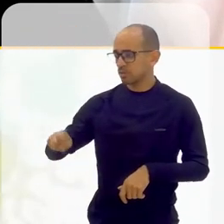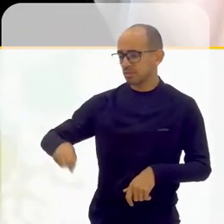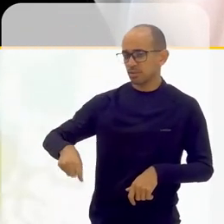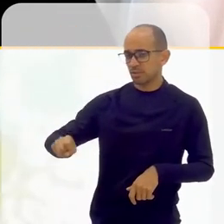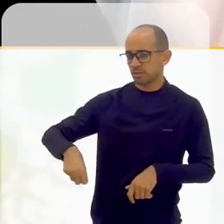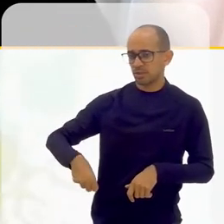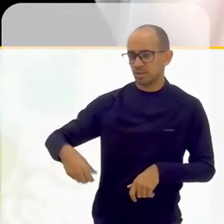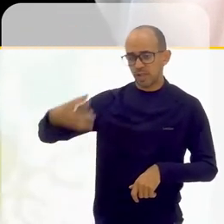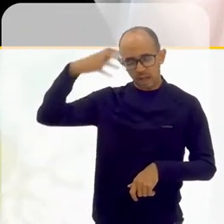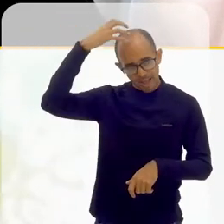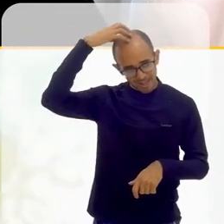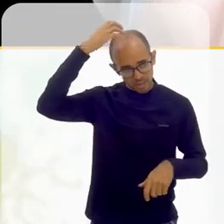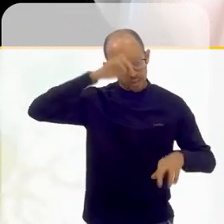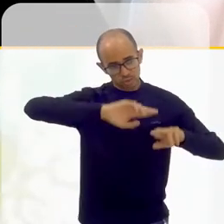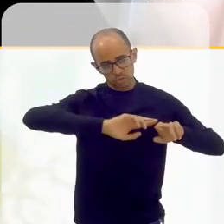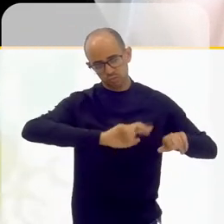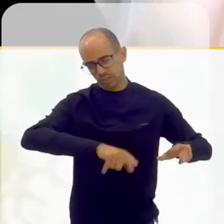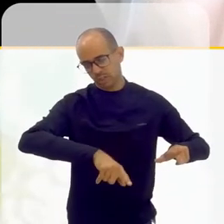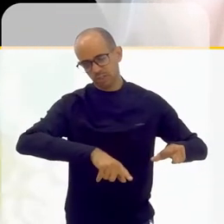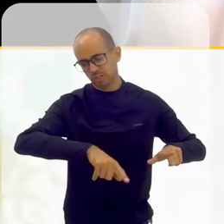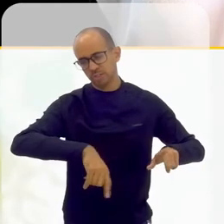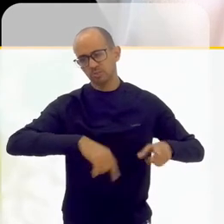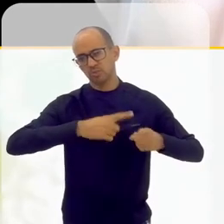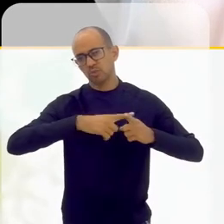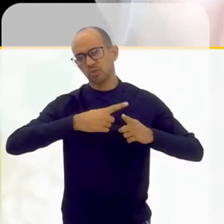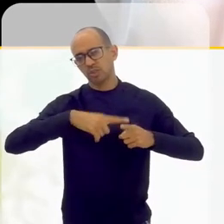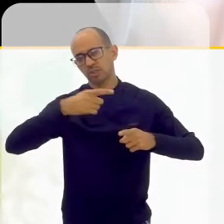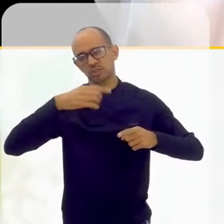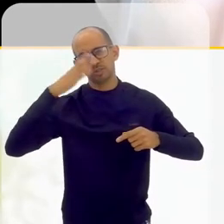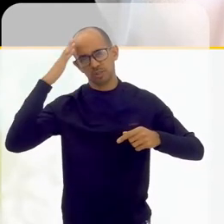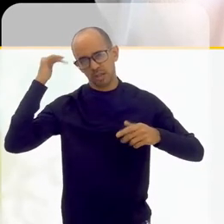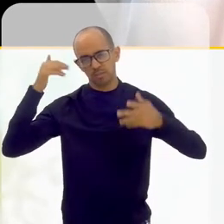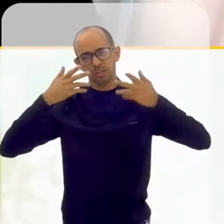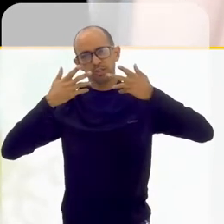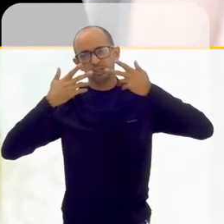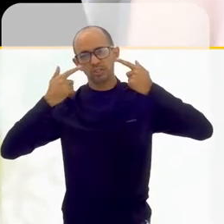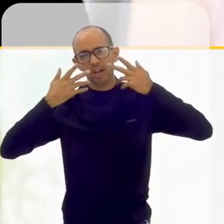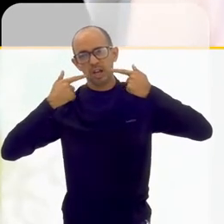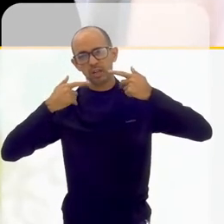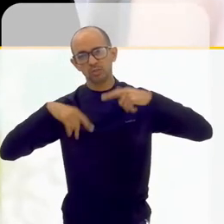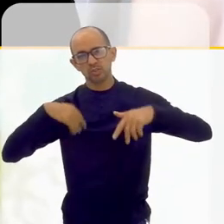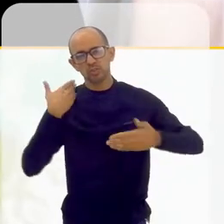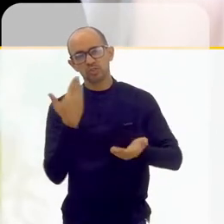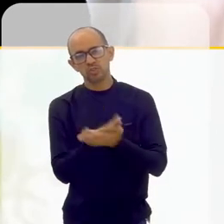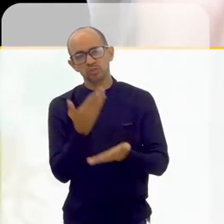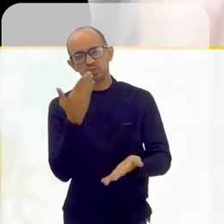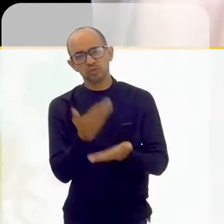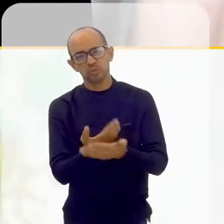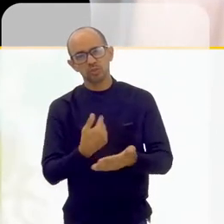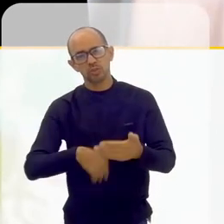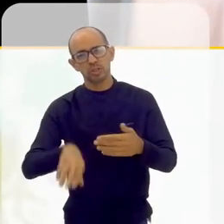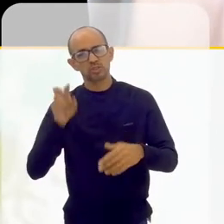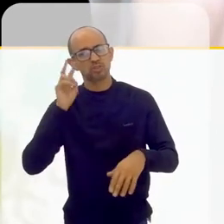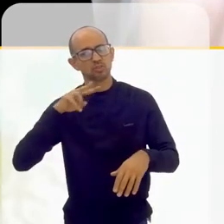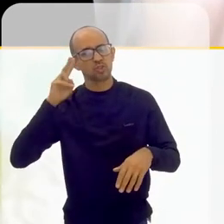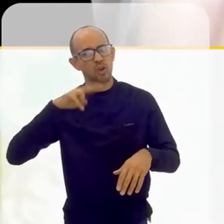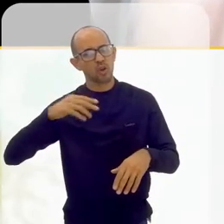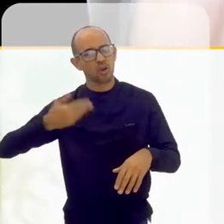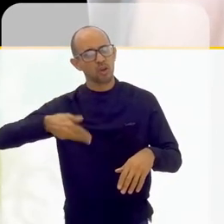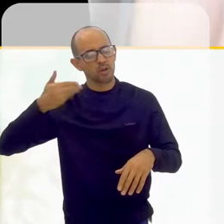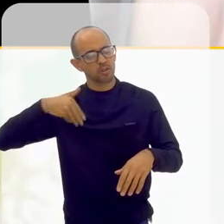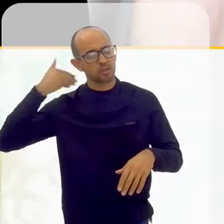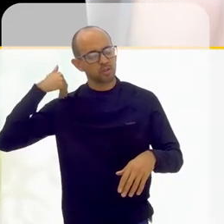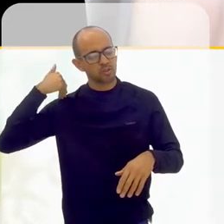para o palco. Então, são rainhas diferentes, porque a gente sabe que em teatro a gente estuda a história anterior,